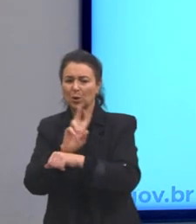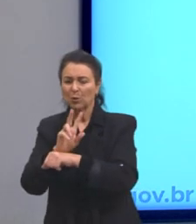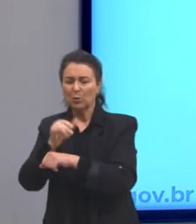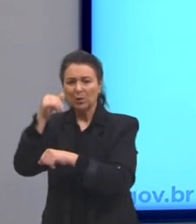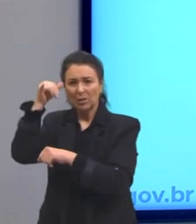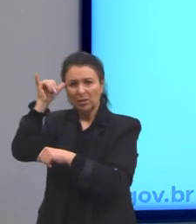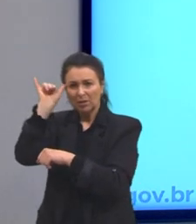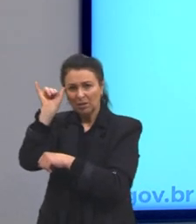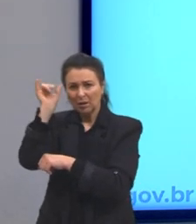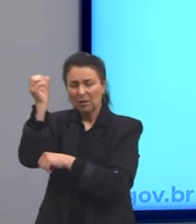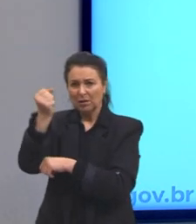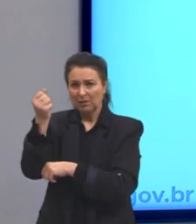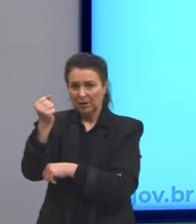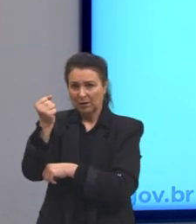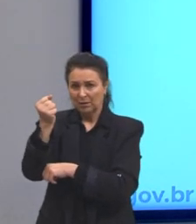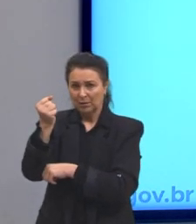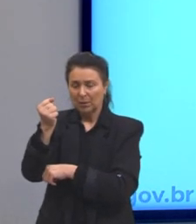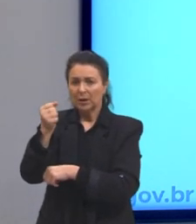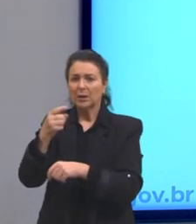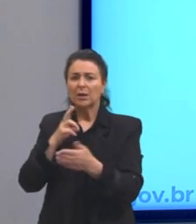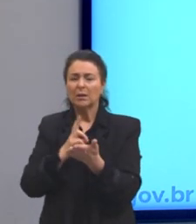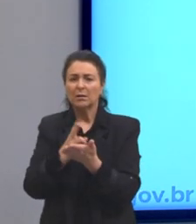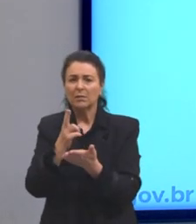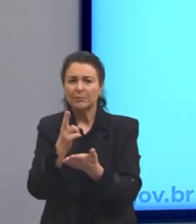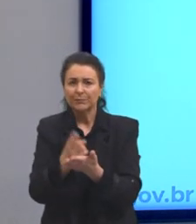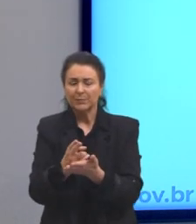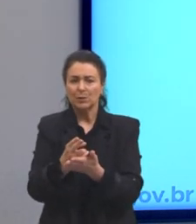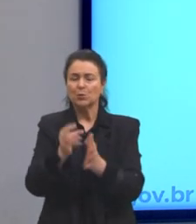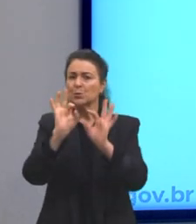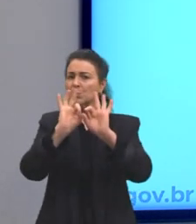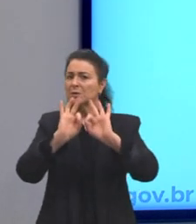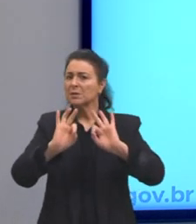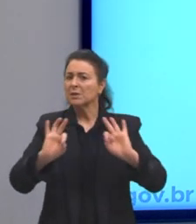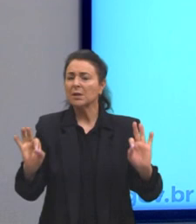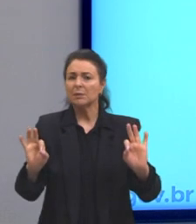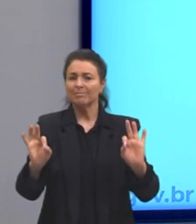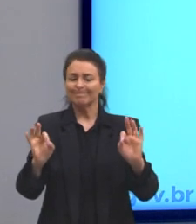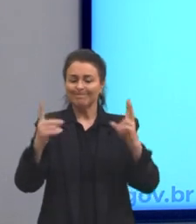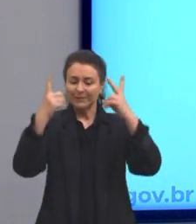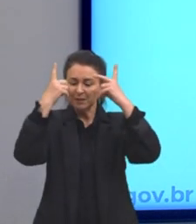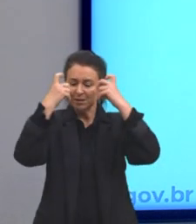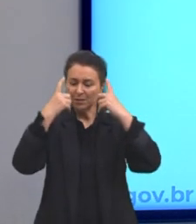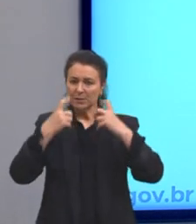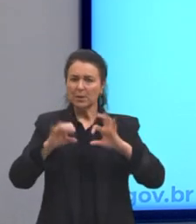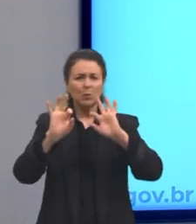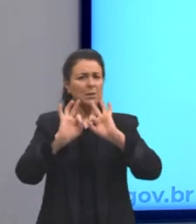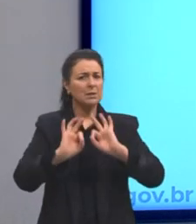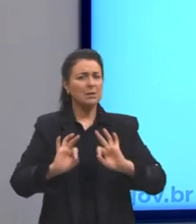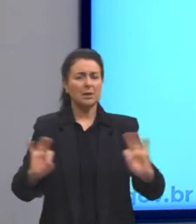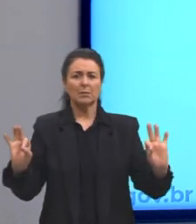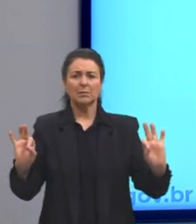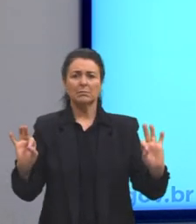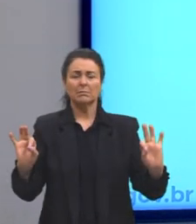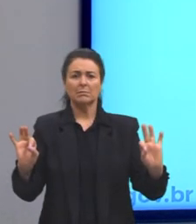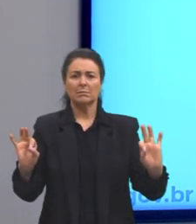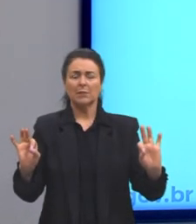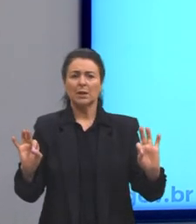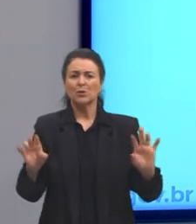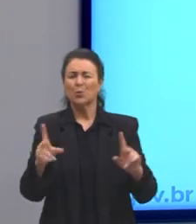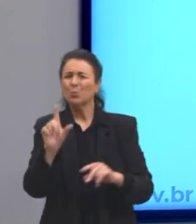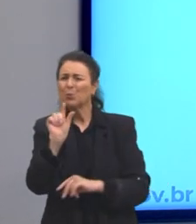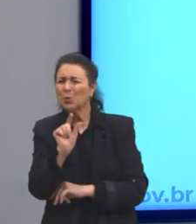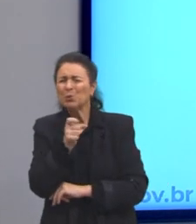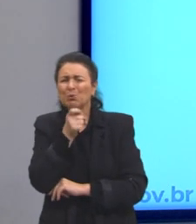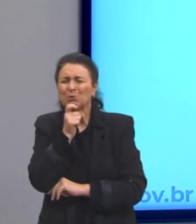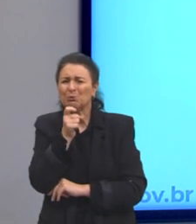guardar alheio gado. De tosco trato, de expressões grosseiro, dos frios gelos e dos